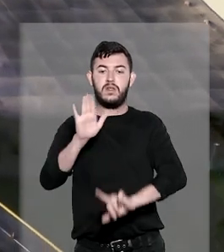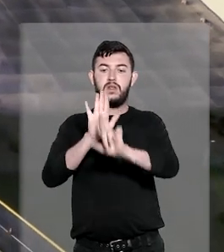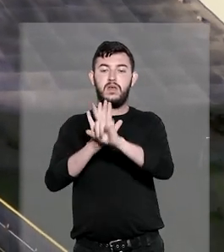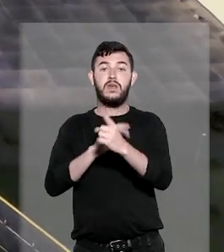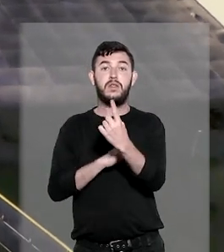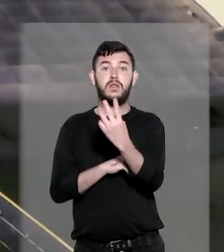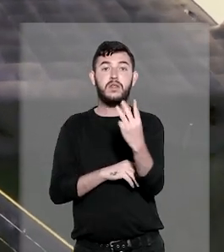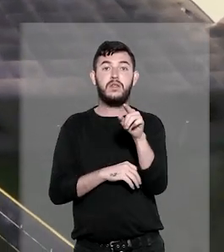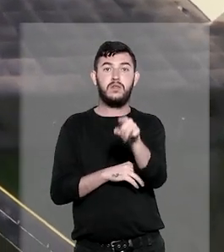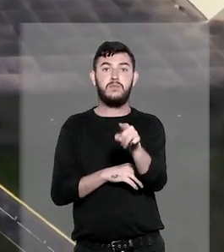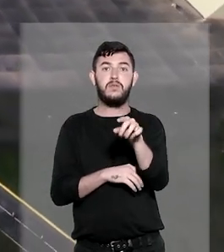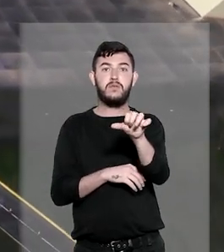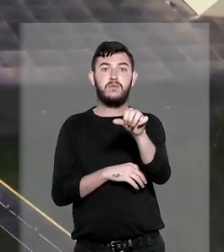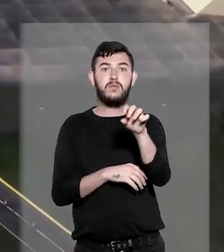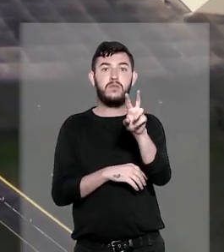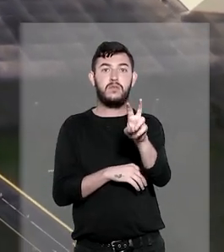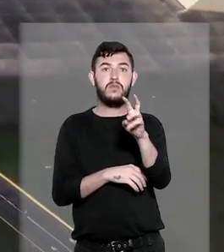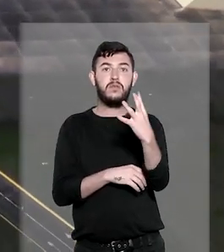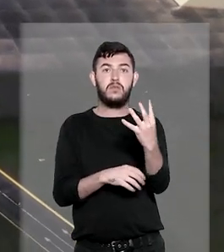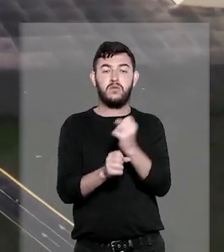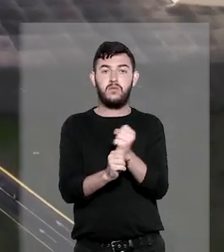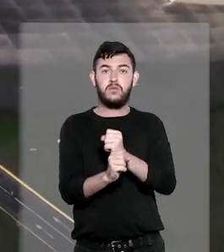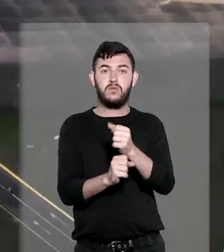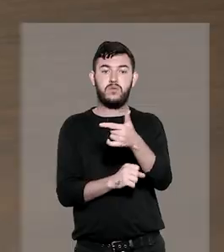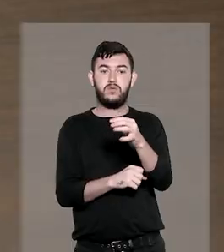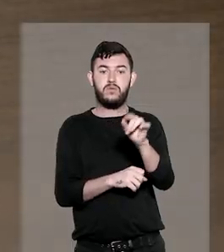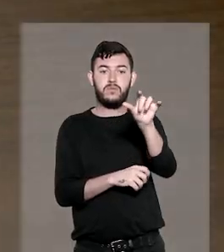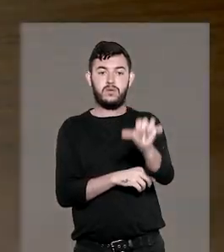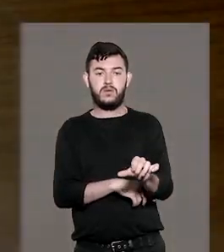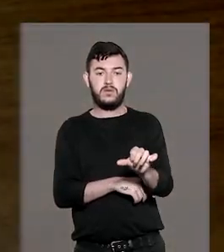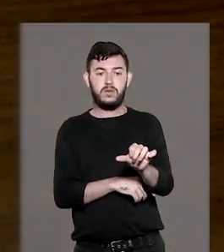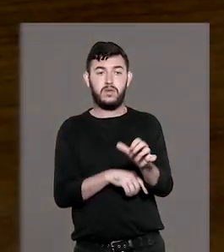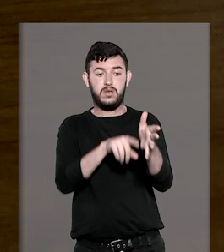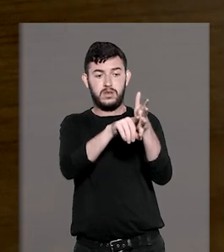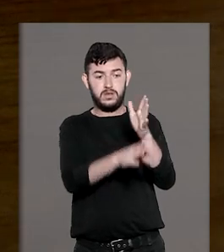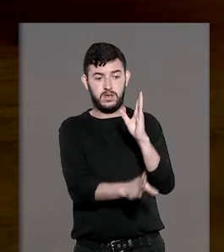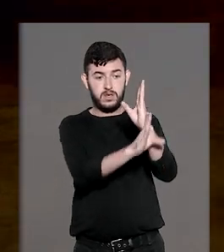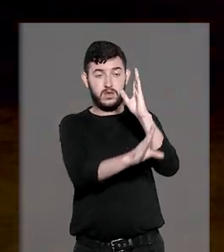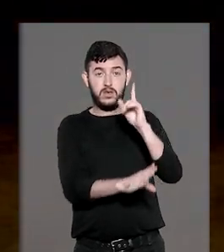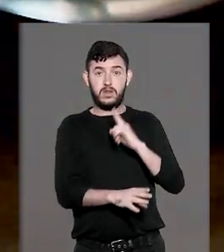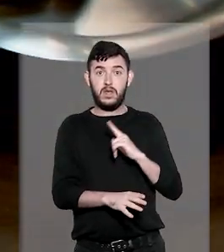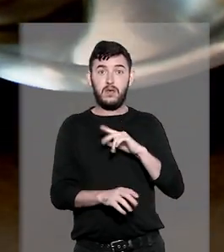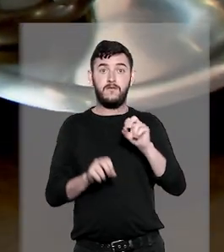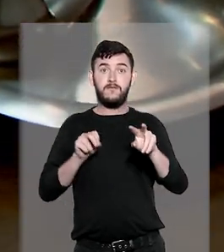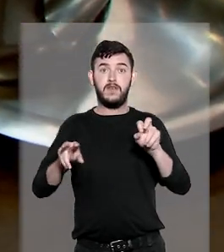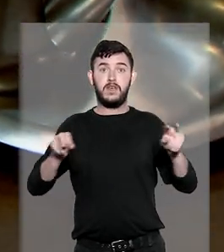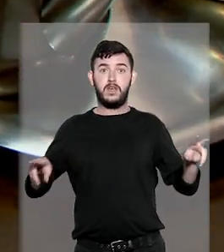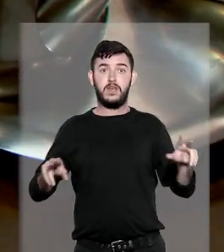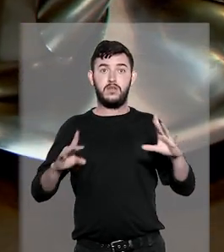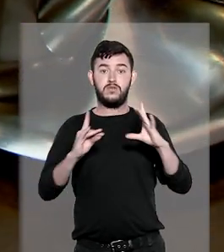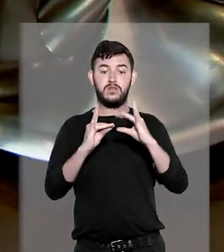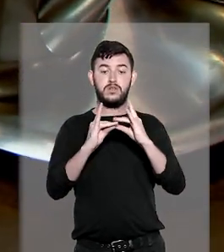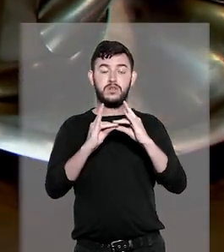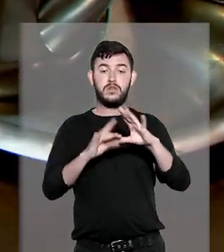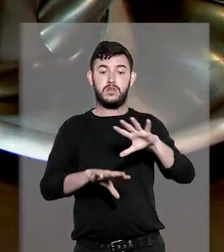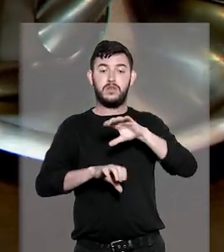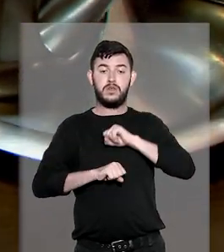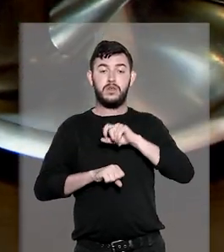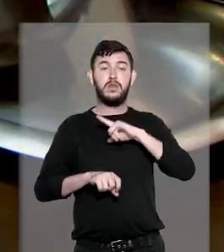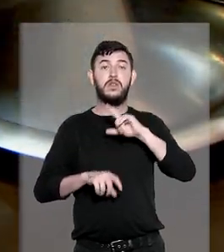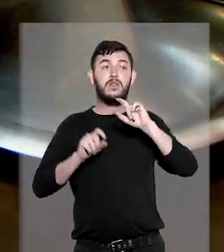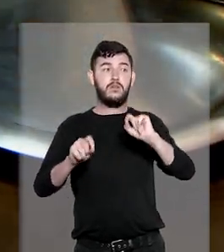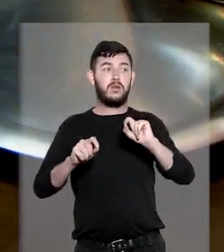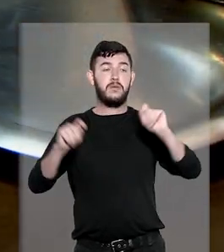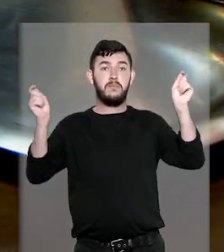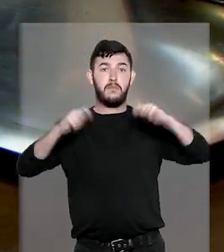.954 de 2019, diagnosticado como portador do vírus HIV, tem direito à reforma ex